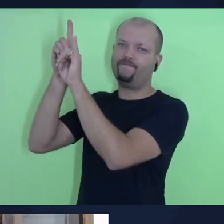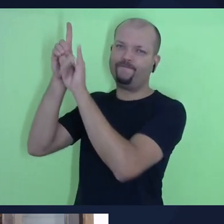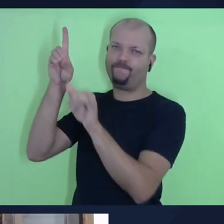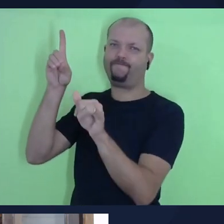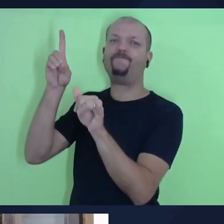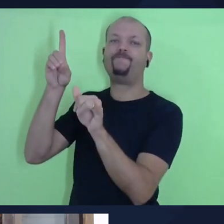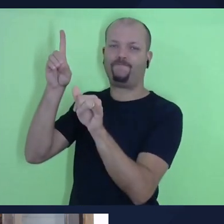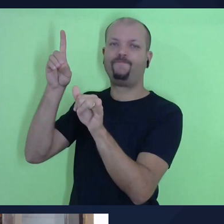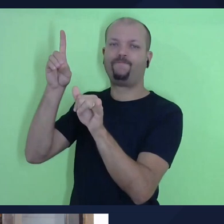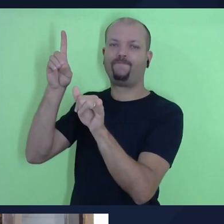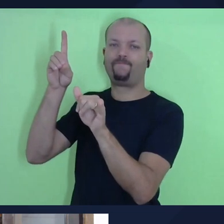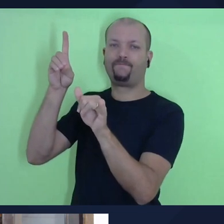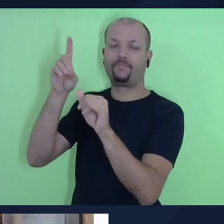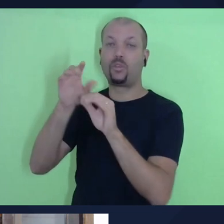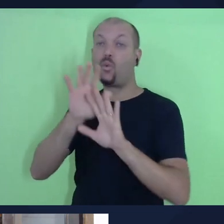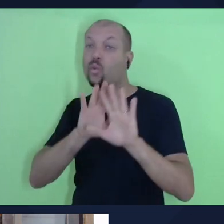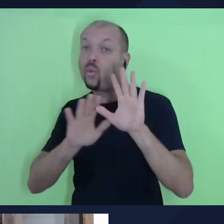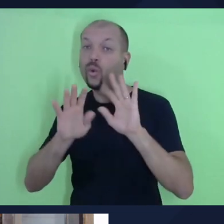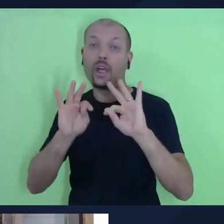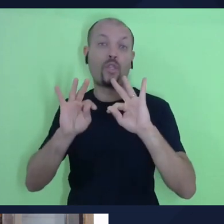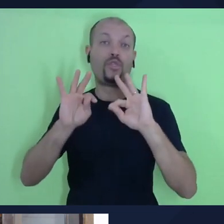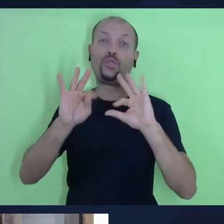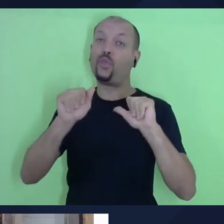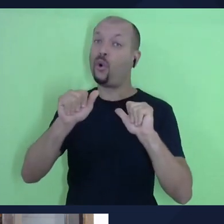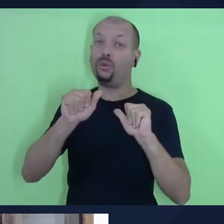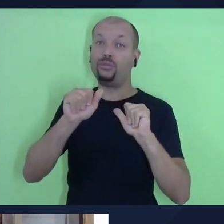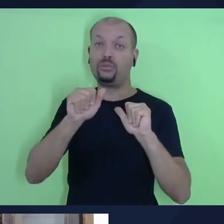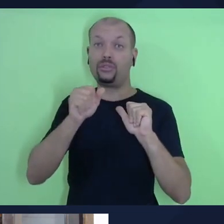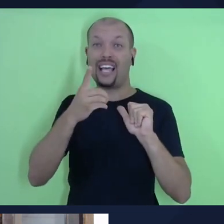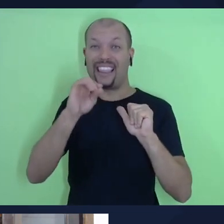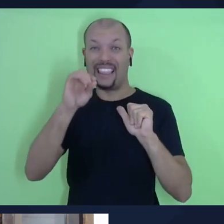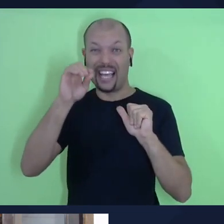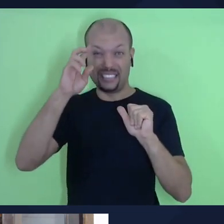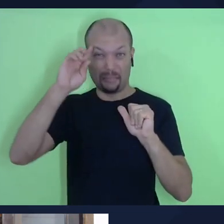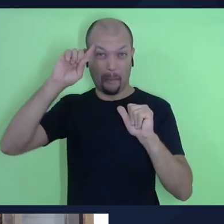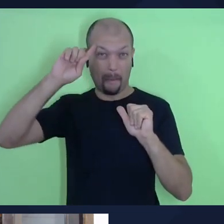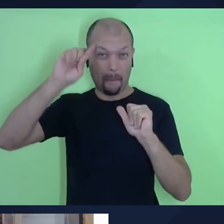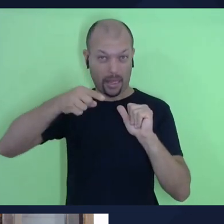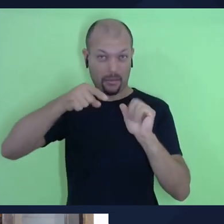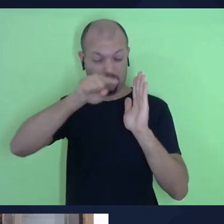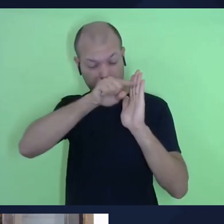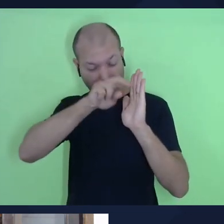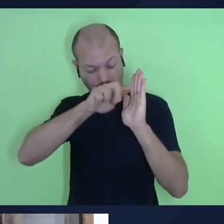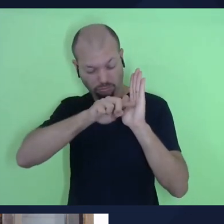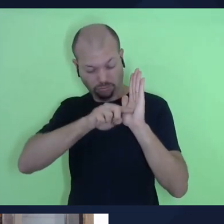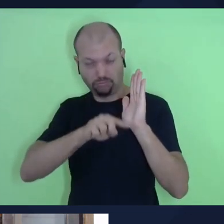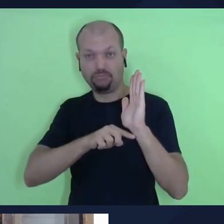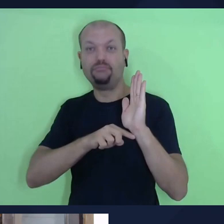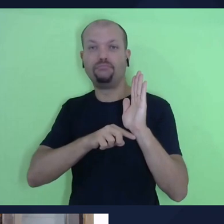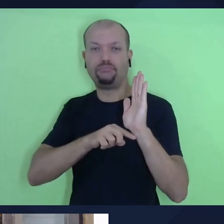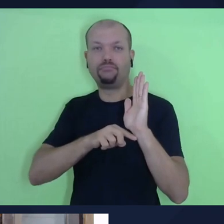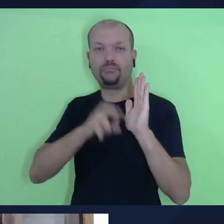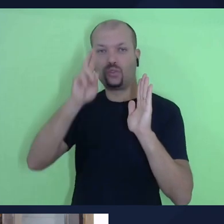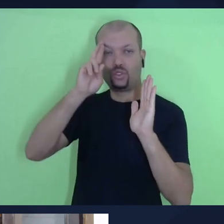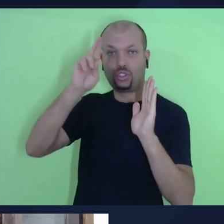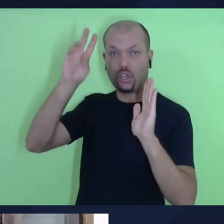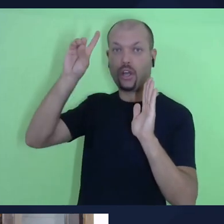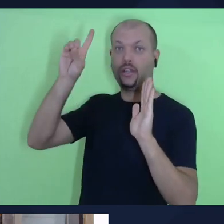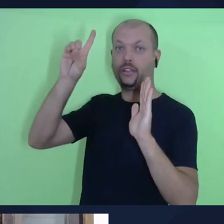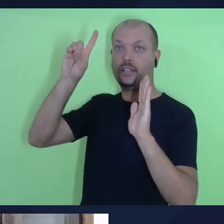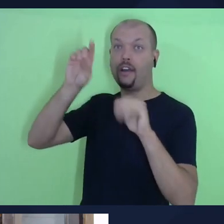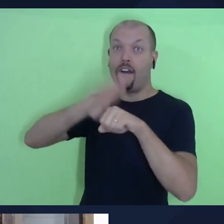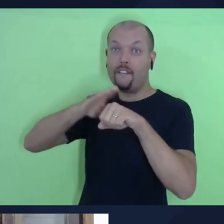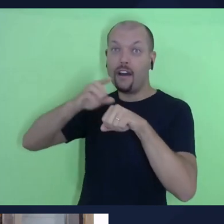tendo o cuidado de guardar todos os seus mandamentos que hoje lhes ordeno, o senhor, seu Deus, exaltará vocês